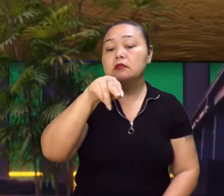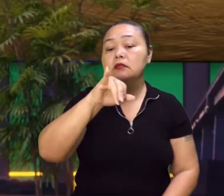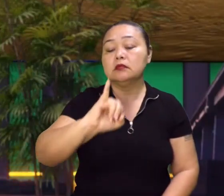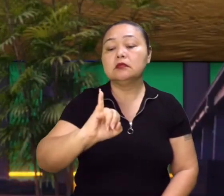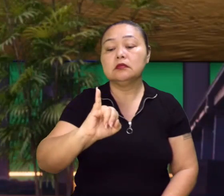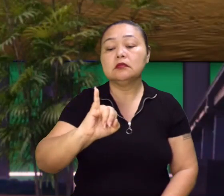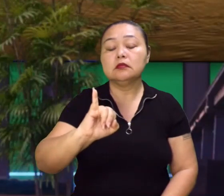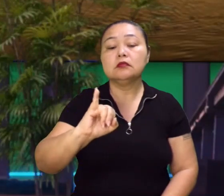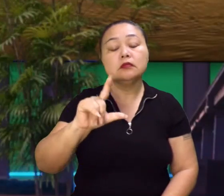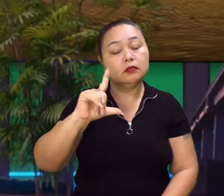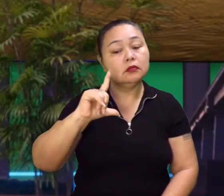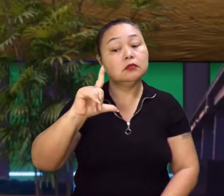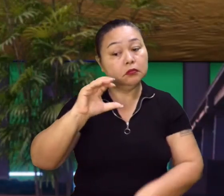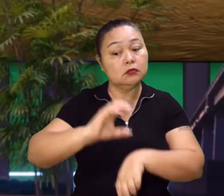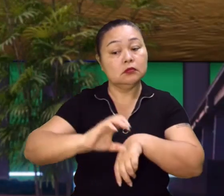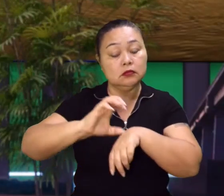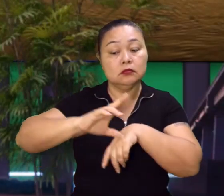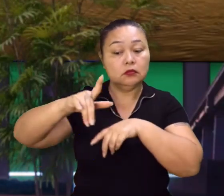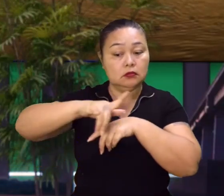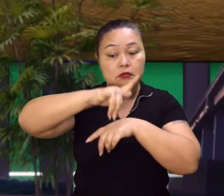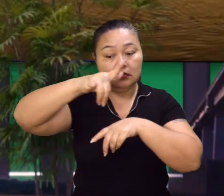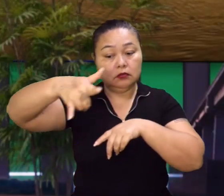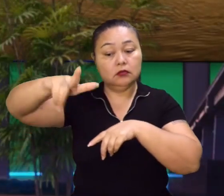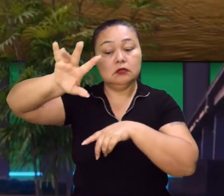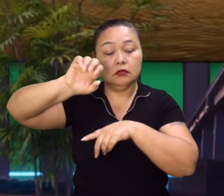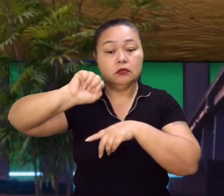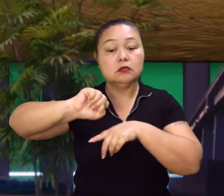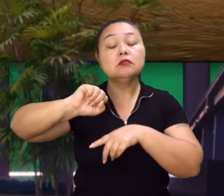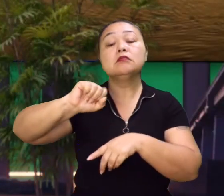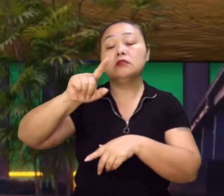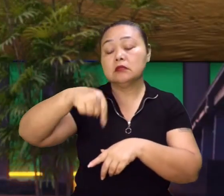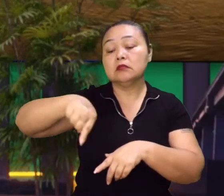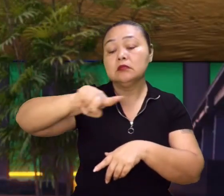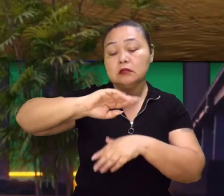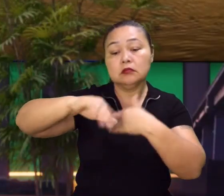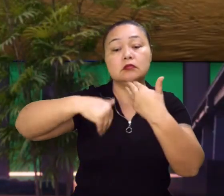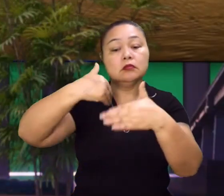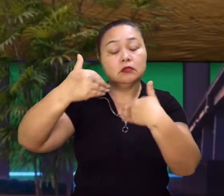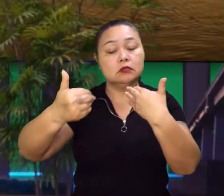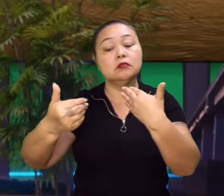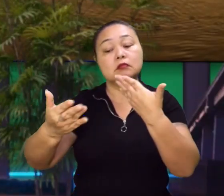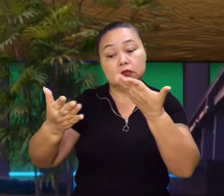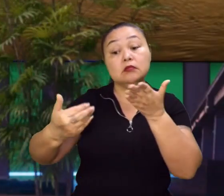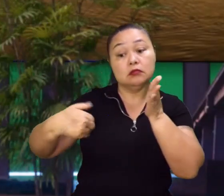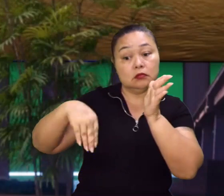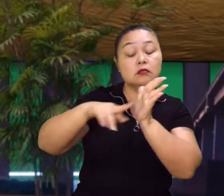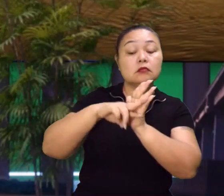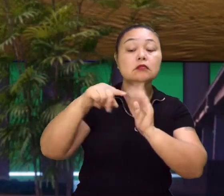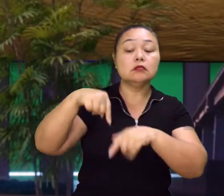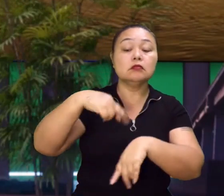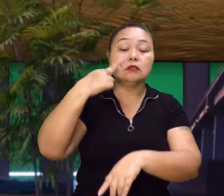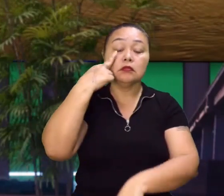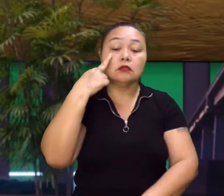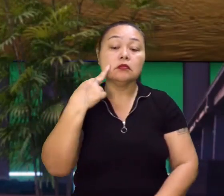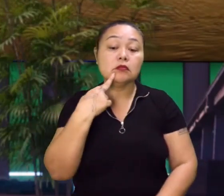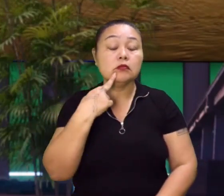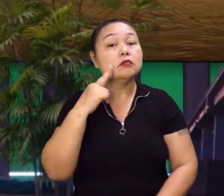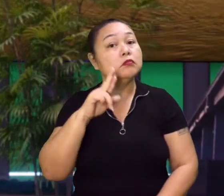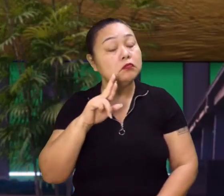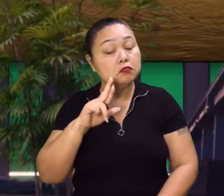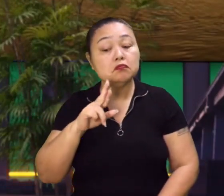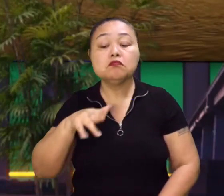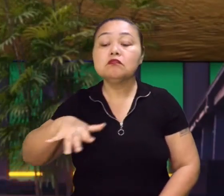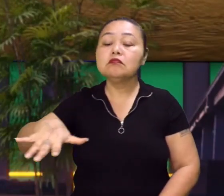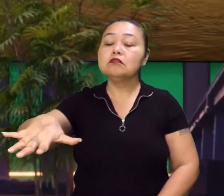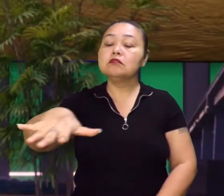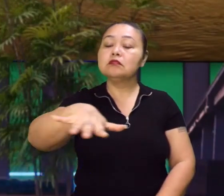SENAI. SENAI que oferta esse curso de operador de drone. Então, com certeza, daqui a pouco está aqui também em Rondônia já. certeza. Que Rondônia aí é o